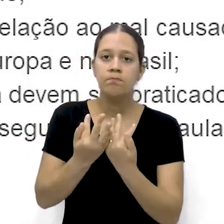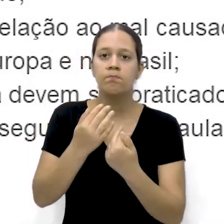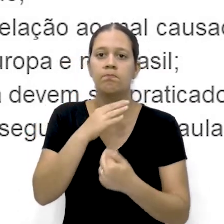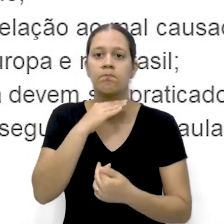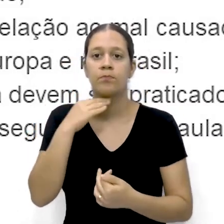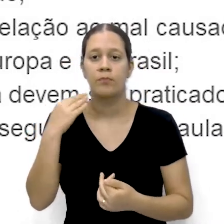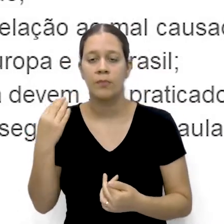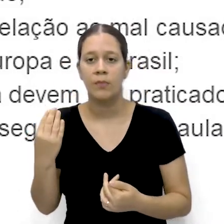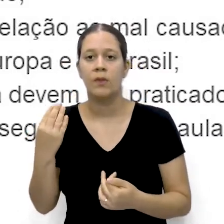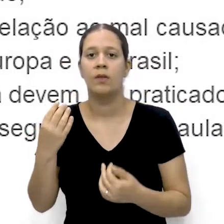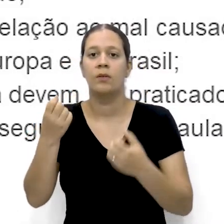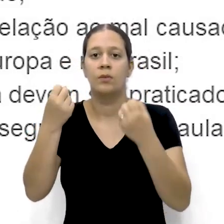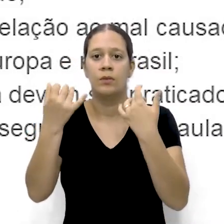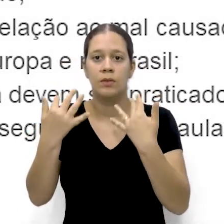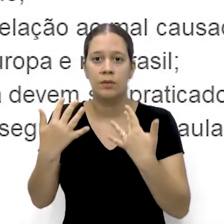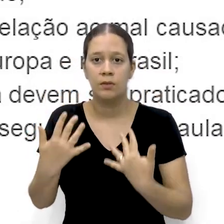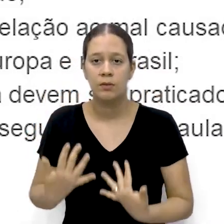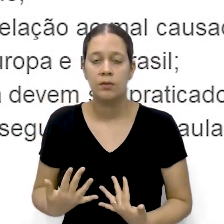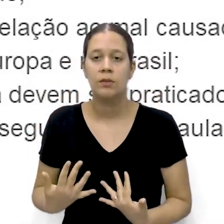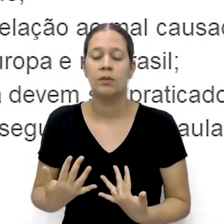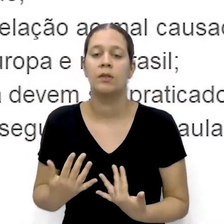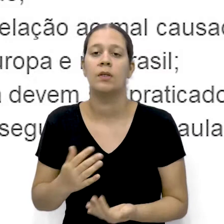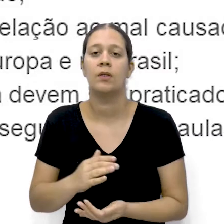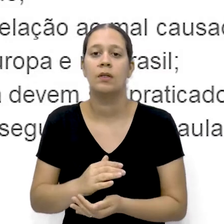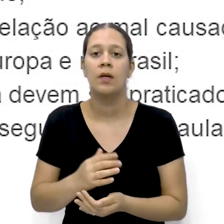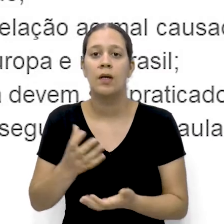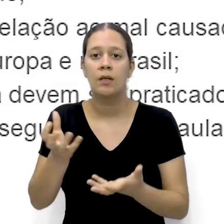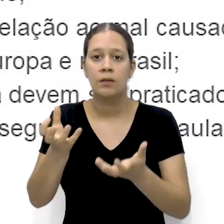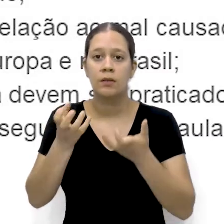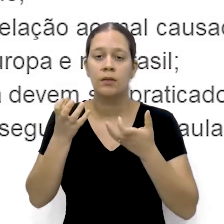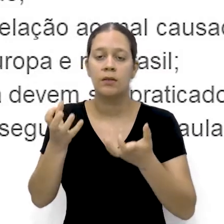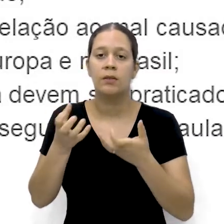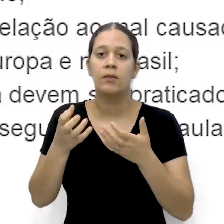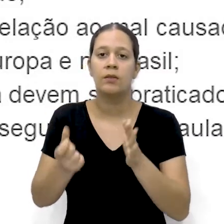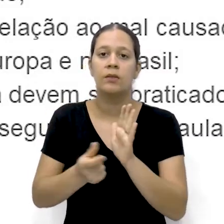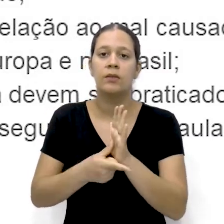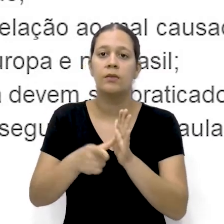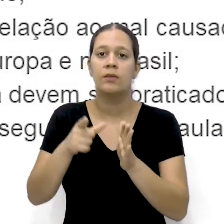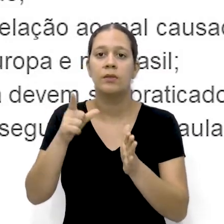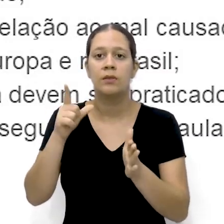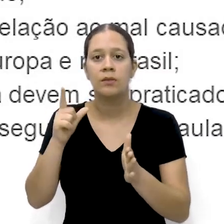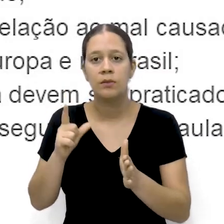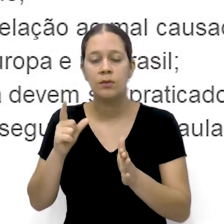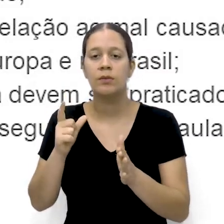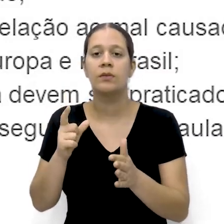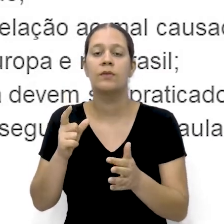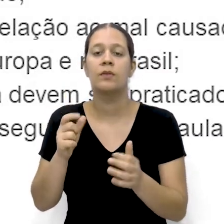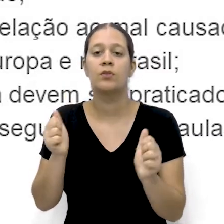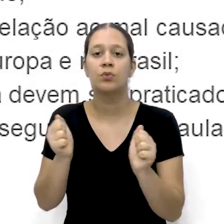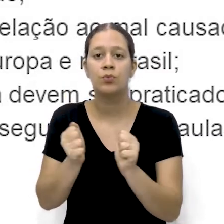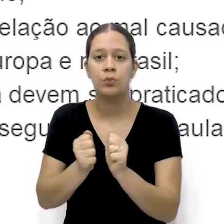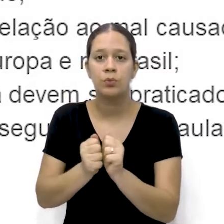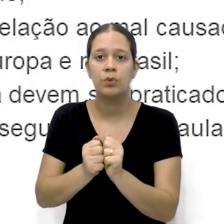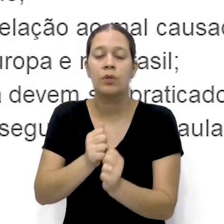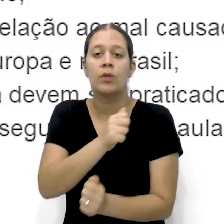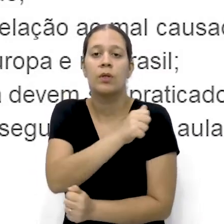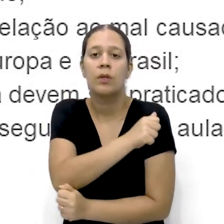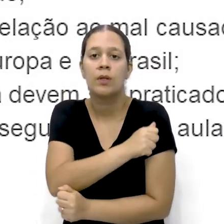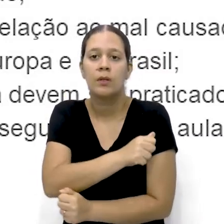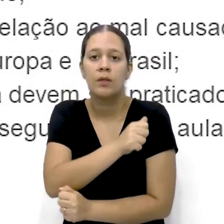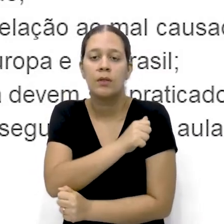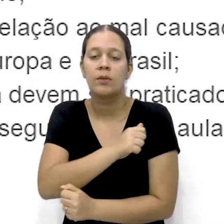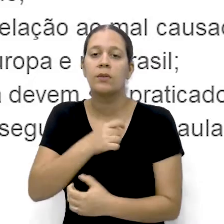Justifica sua atitude anterior Que ela queria Antes na carta De solicitação Ficar com os amigos Mas como ela